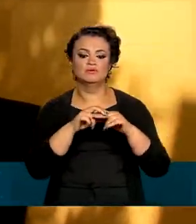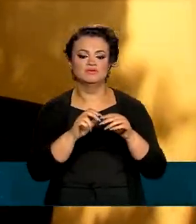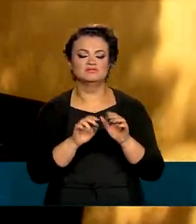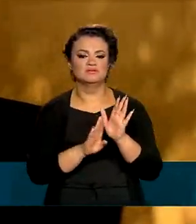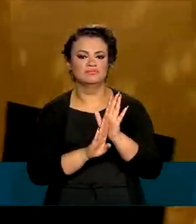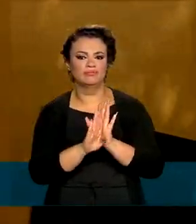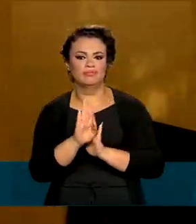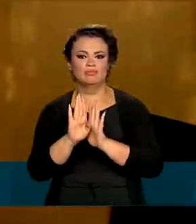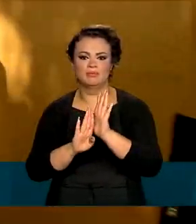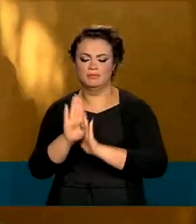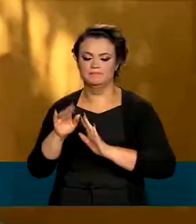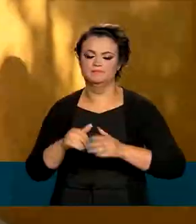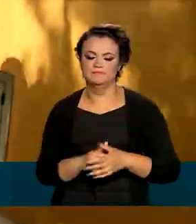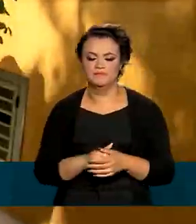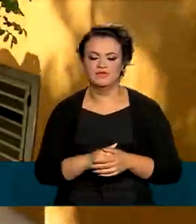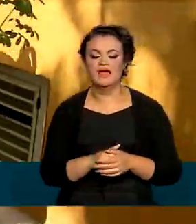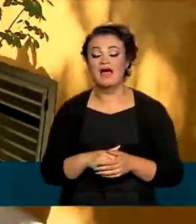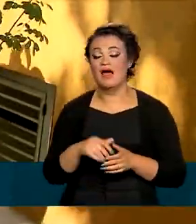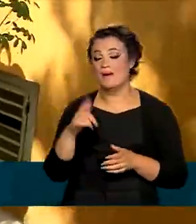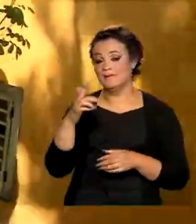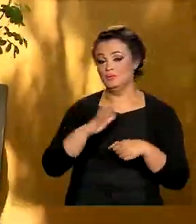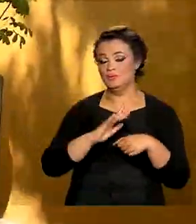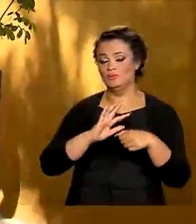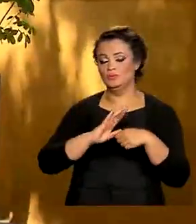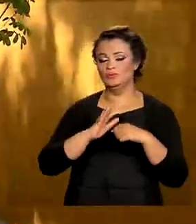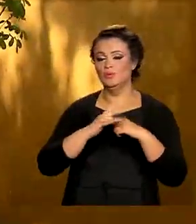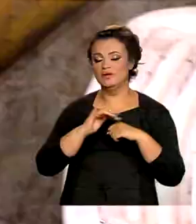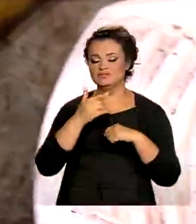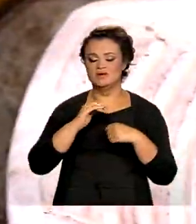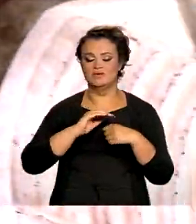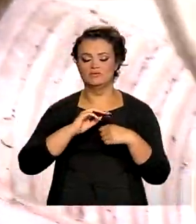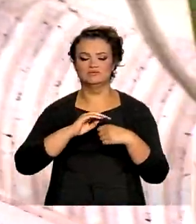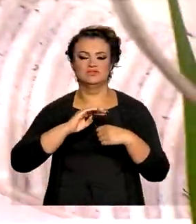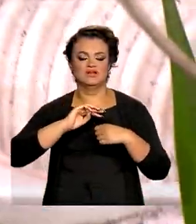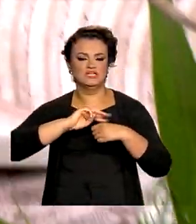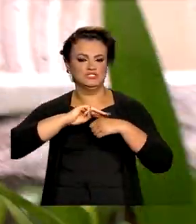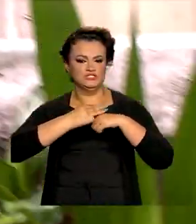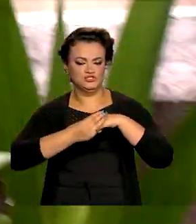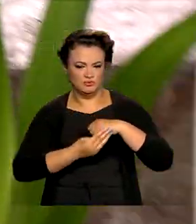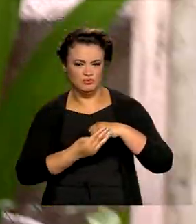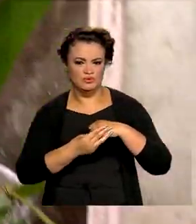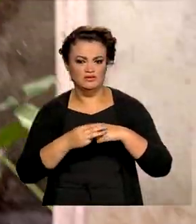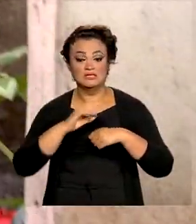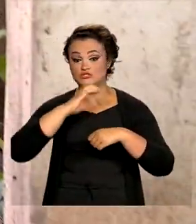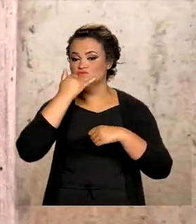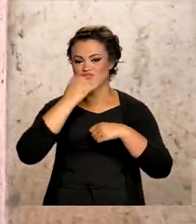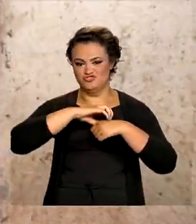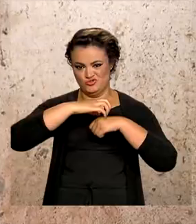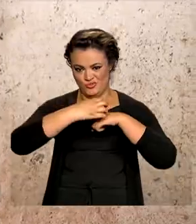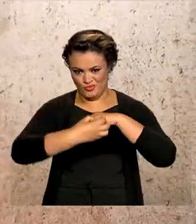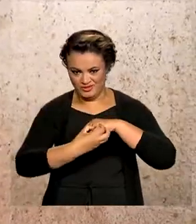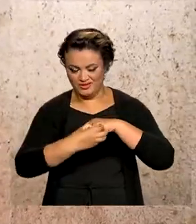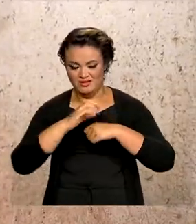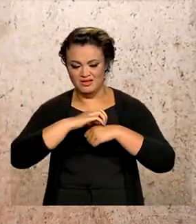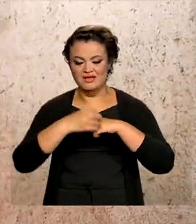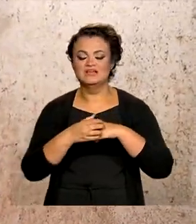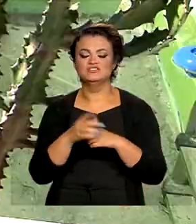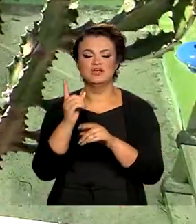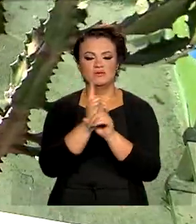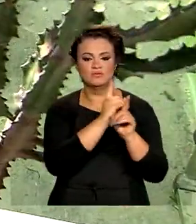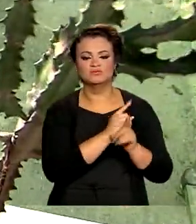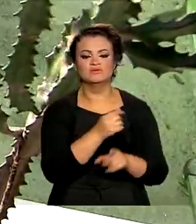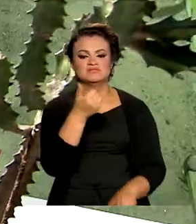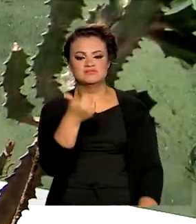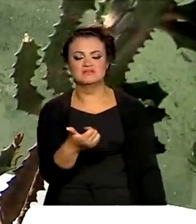Quando o assunto é a chikungunha, foram notificados 169 mil casos de janeiro até